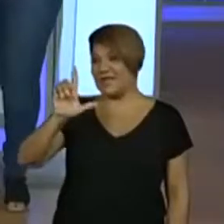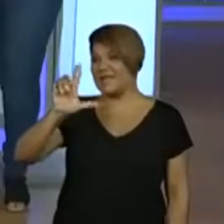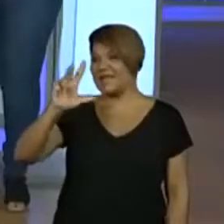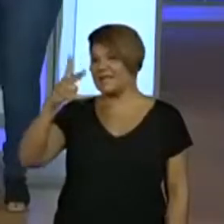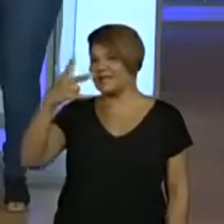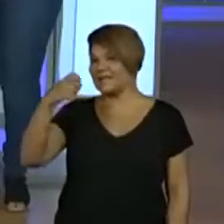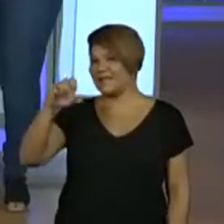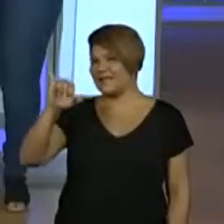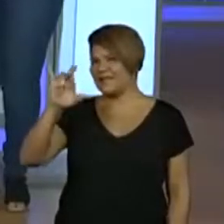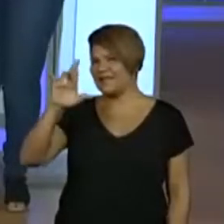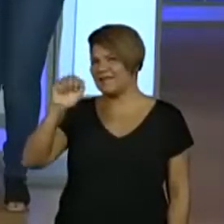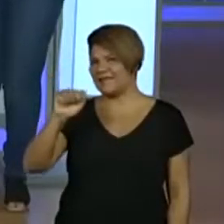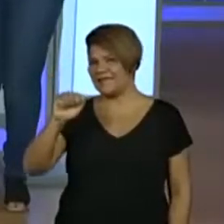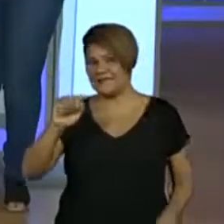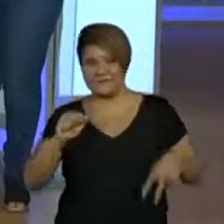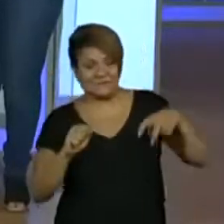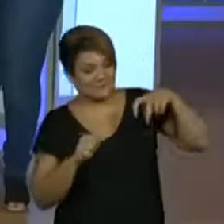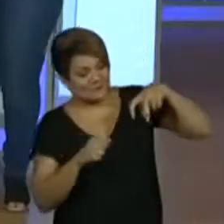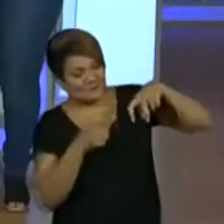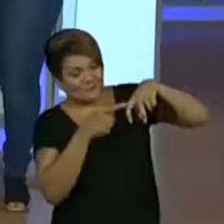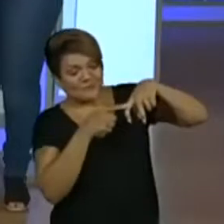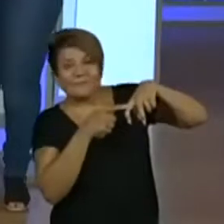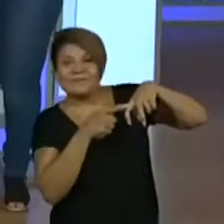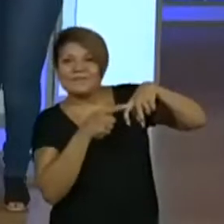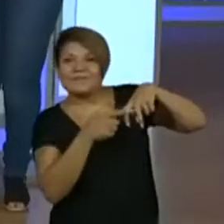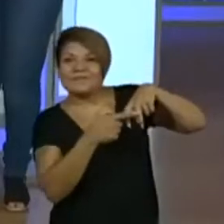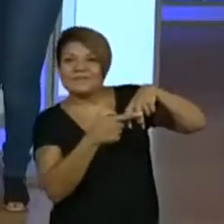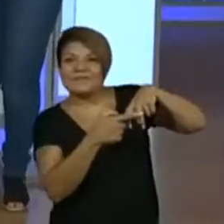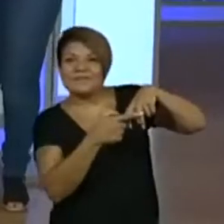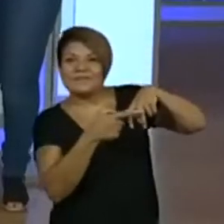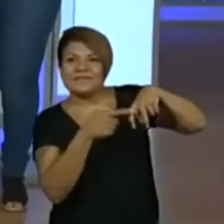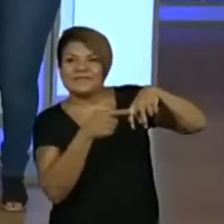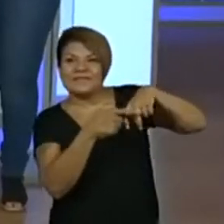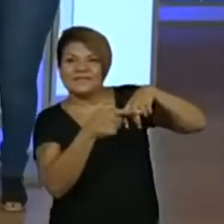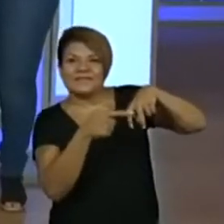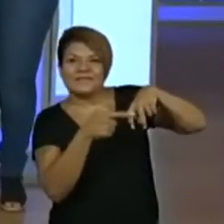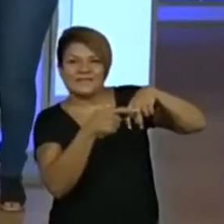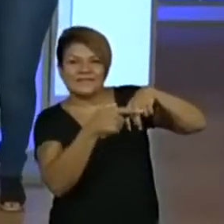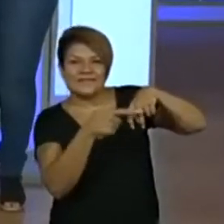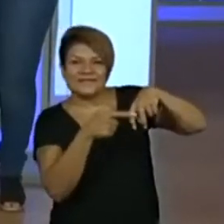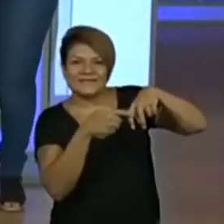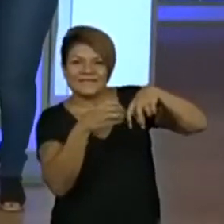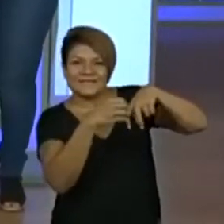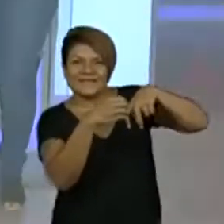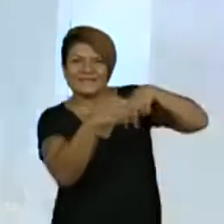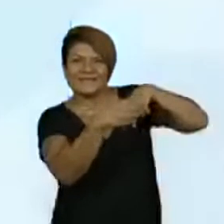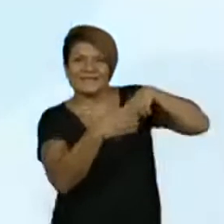diz, né? Já diz, Joelheira. O nosso joelho.